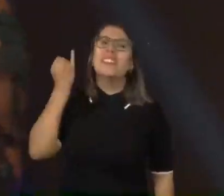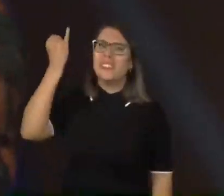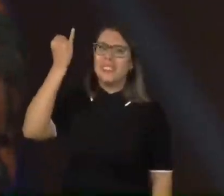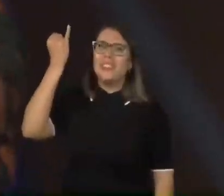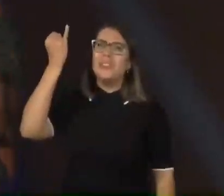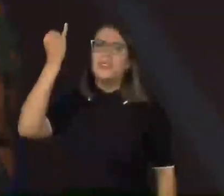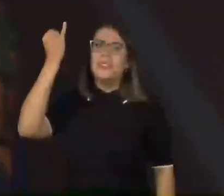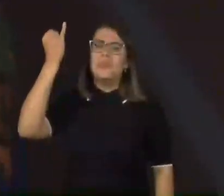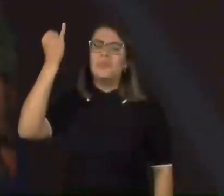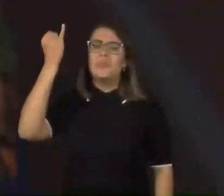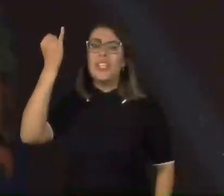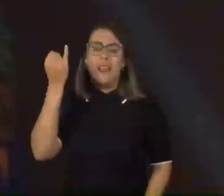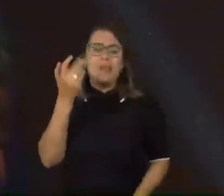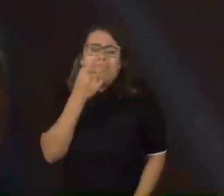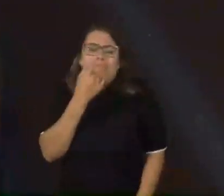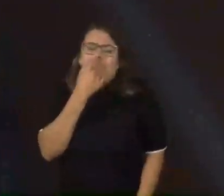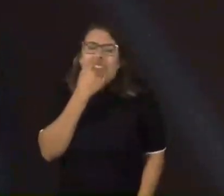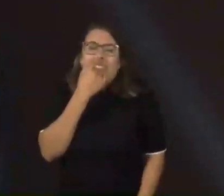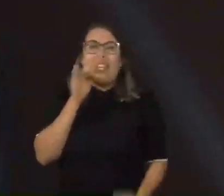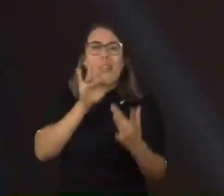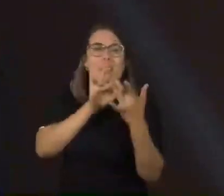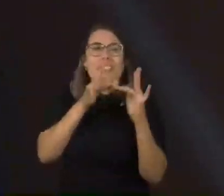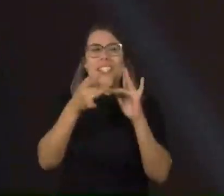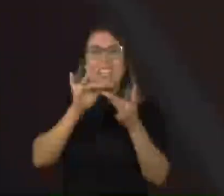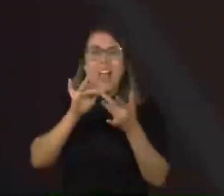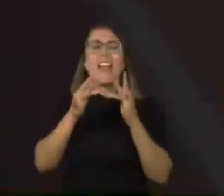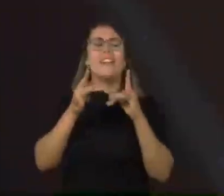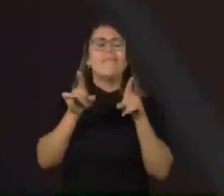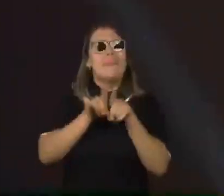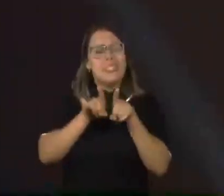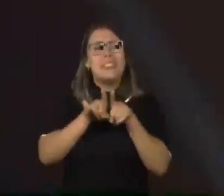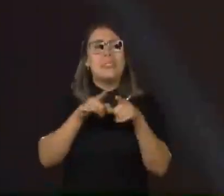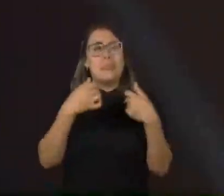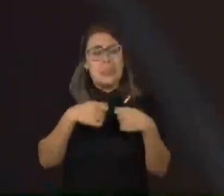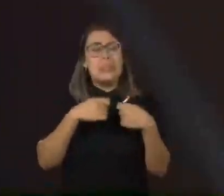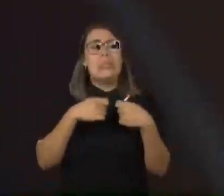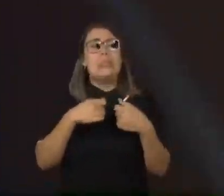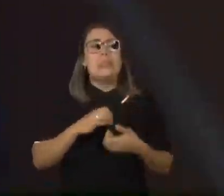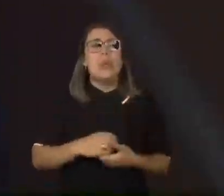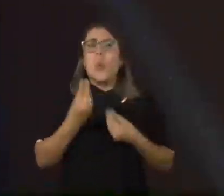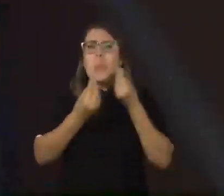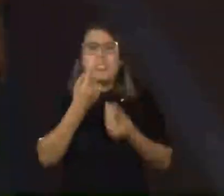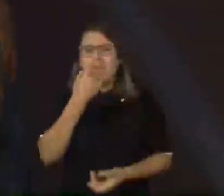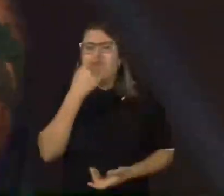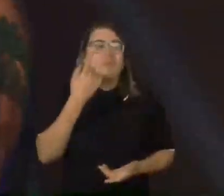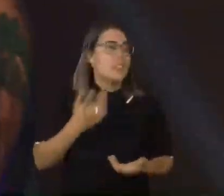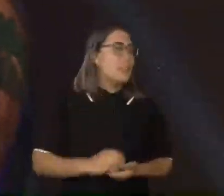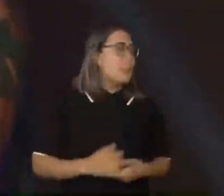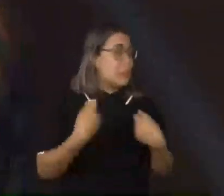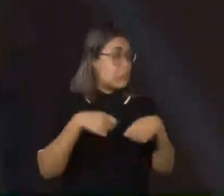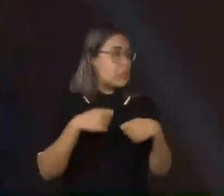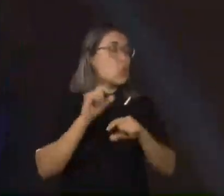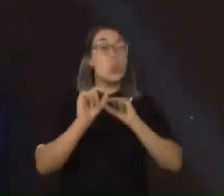que é a questão da intimidade e da relação. Então, a gente precisa fazer com que as crianças